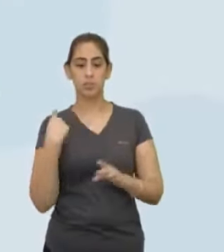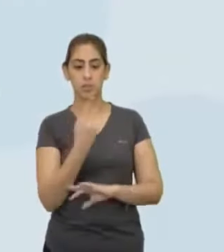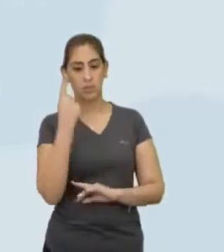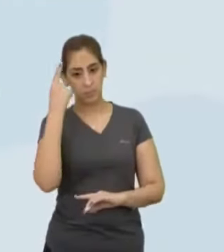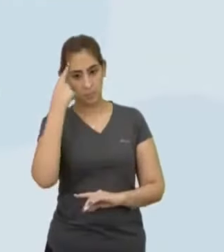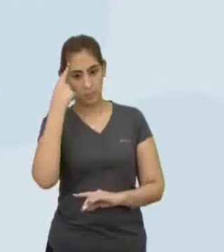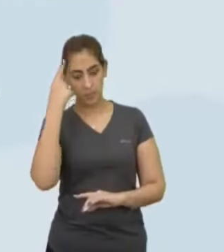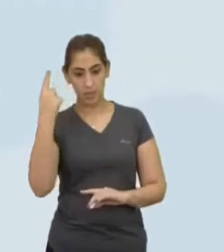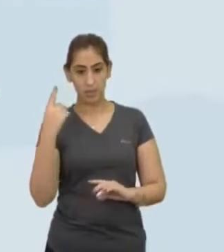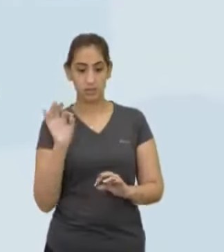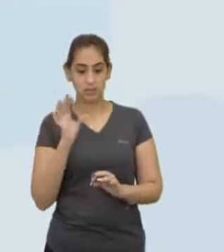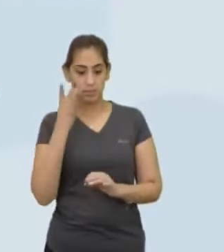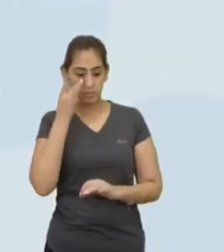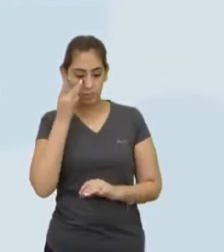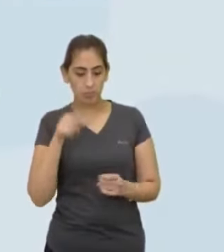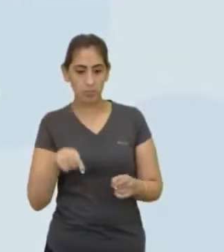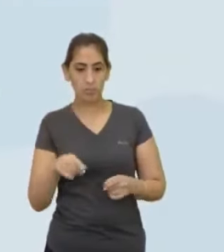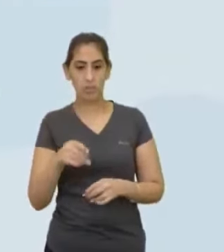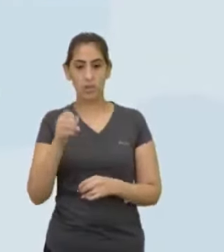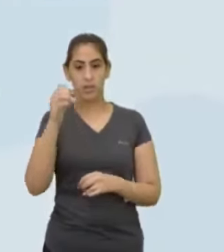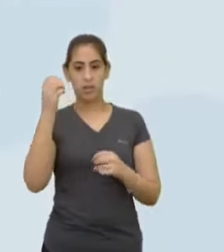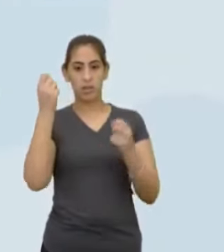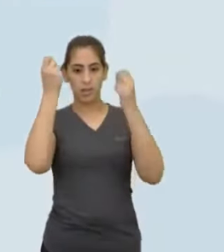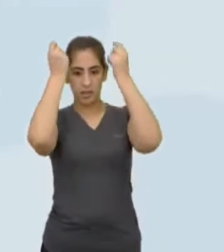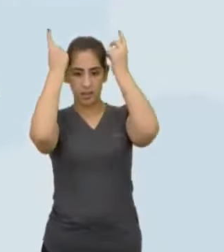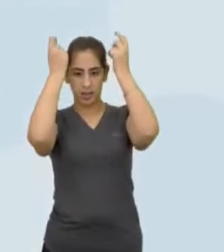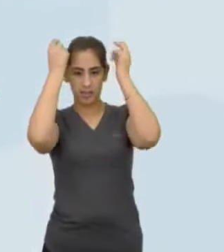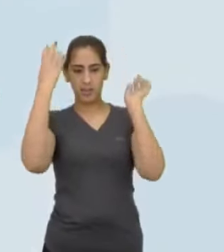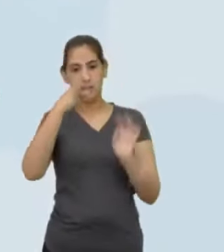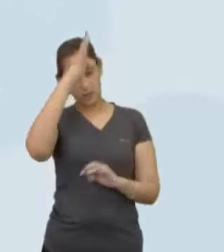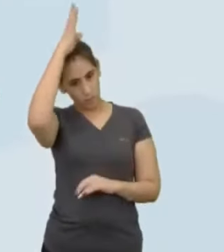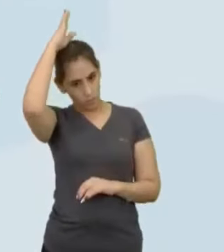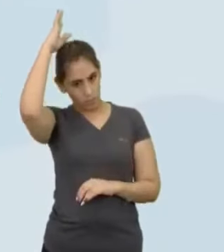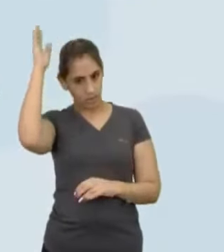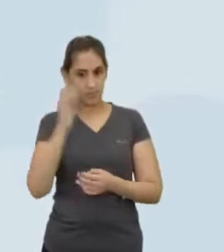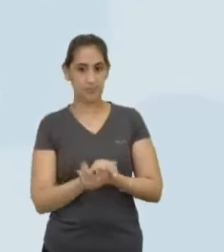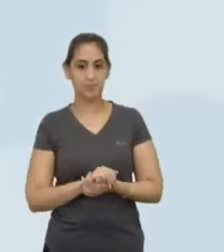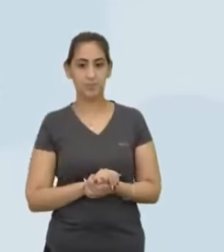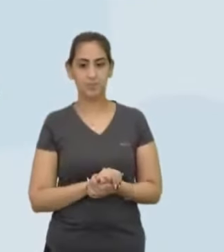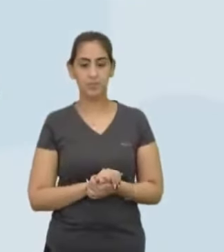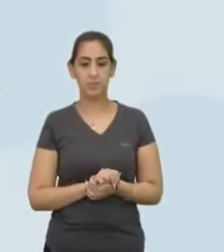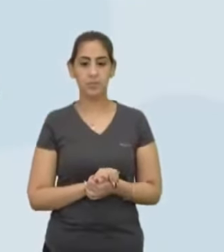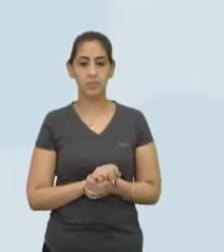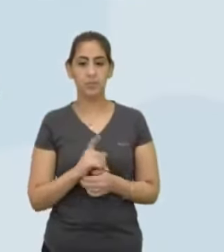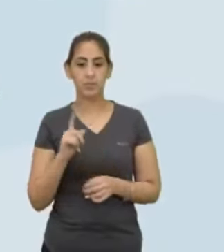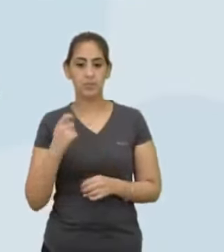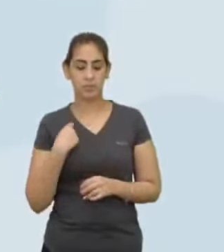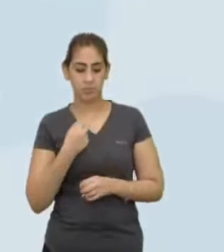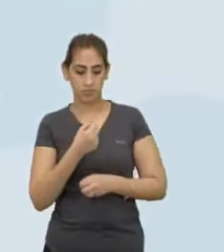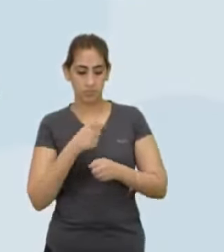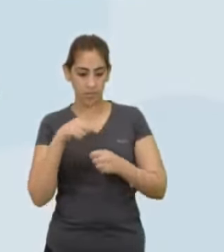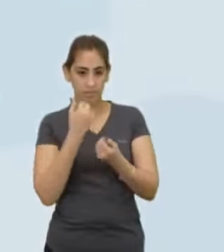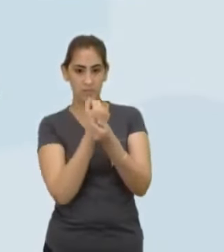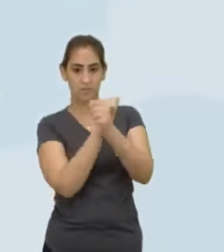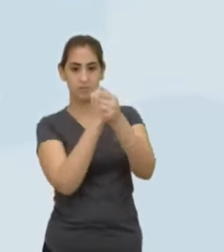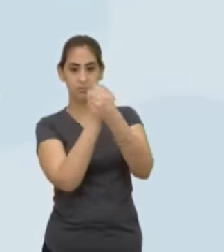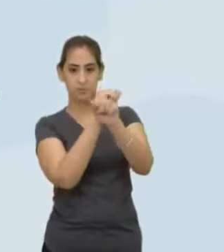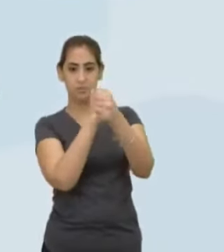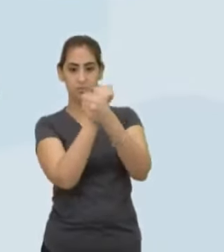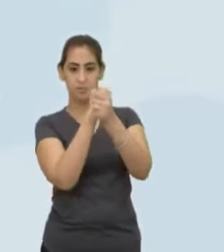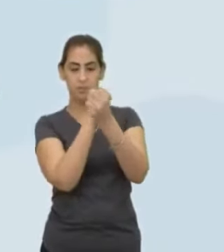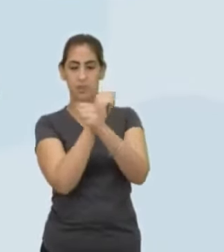Da história clássica que é a Grécia e Roma A maior parte da população era escrava Era escravizada Você não pode colocar pessoas